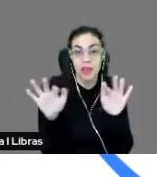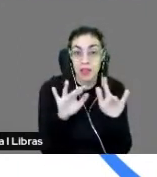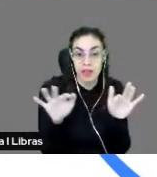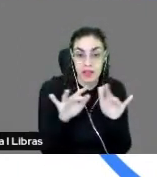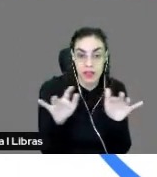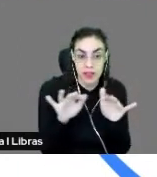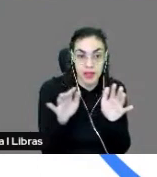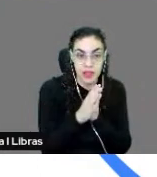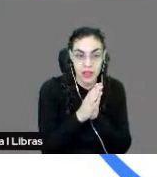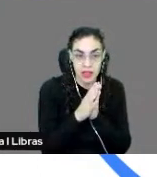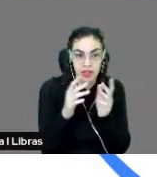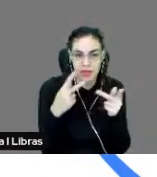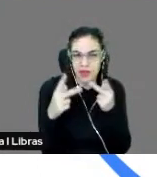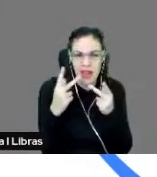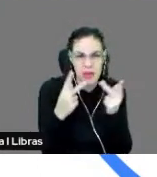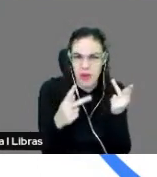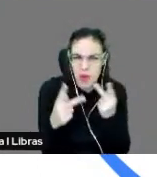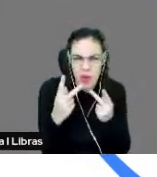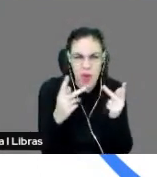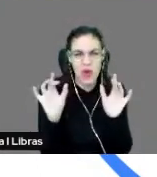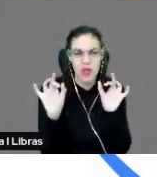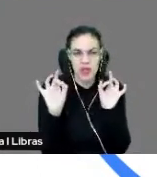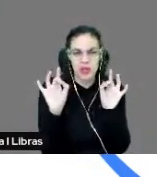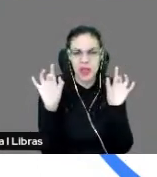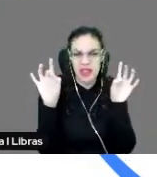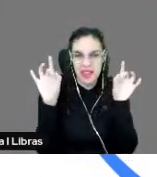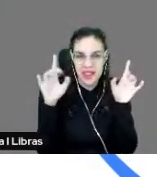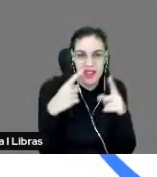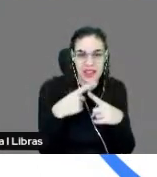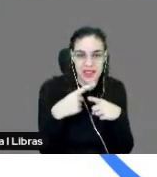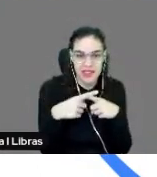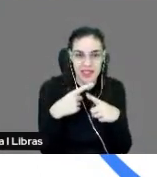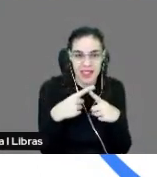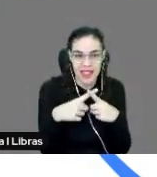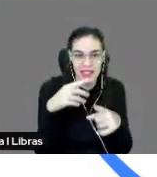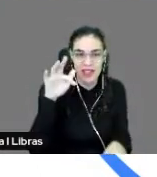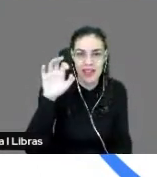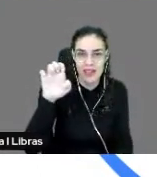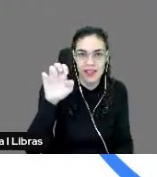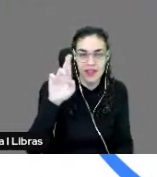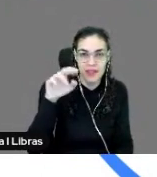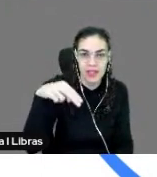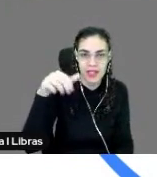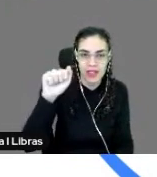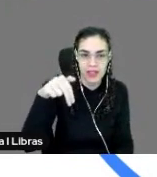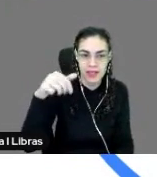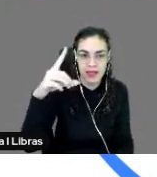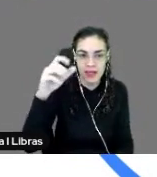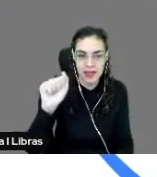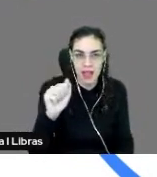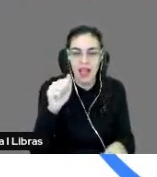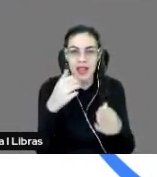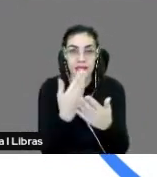Eu não vou ficar falando muito aqui para vocês, não vou entrar em detalhes, porque a Fernanda vai vir aqui dar uma aula sobre isso. Ela vai falar muito melhor do que